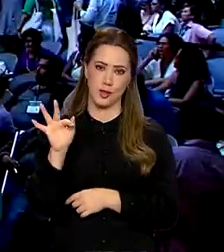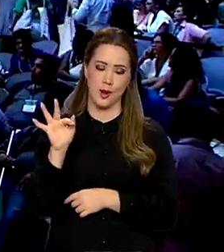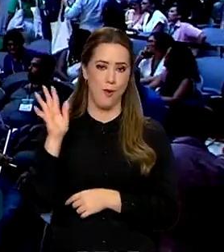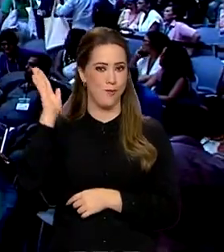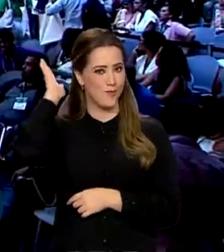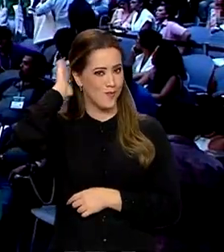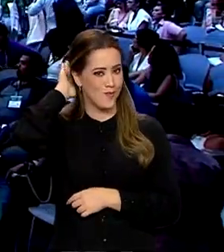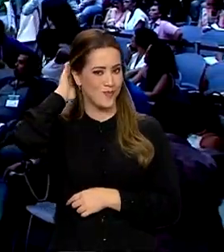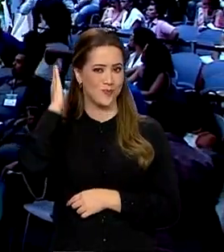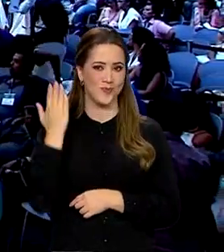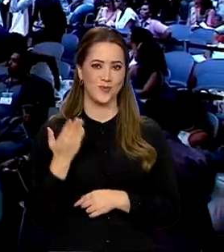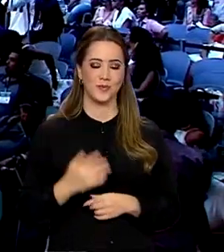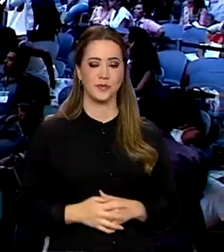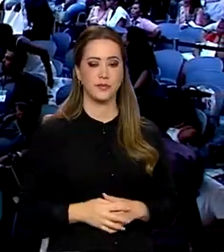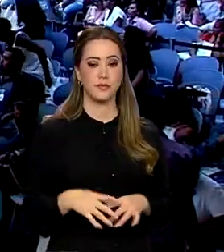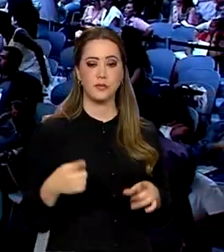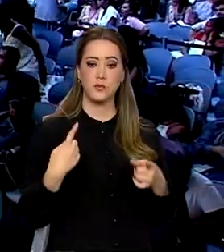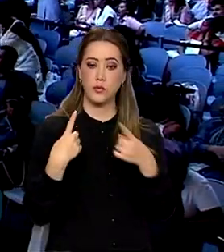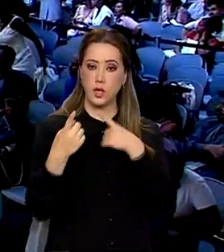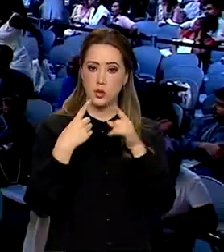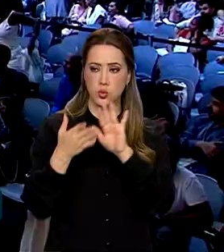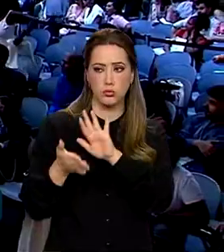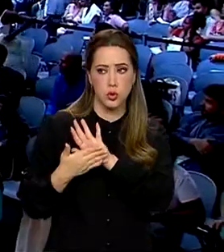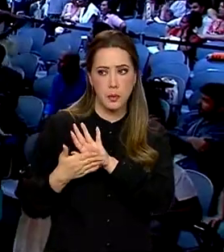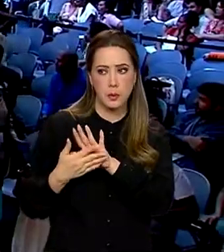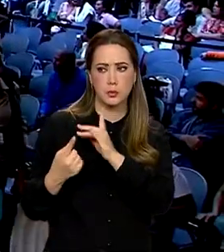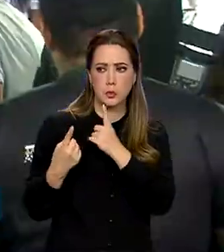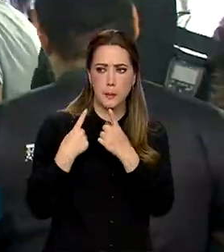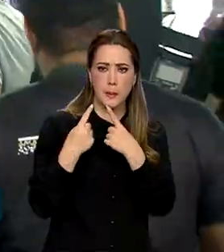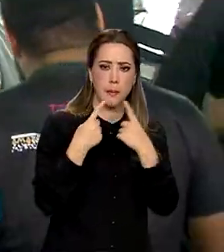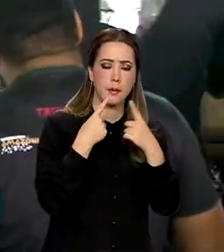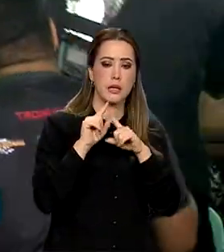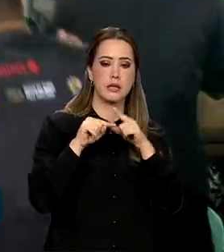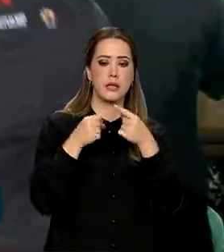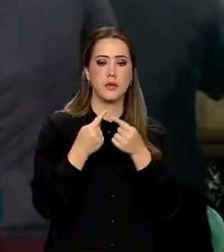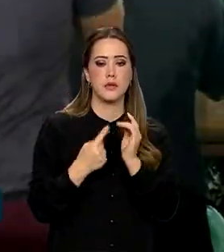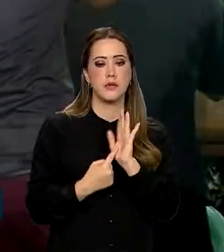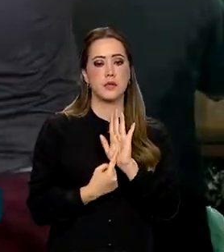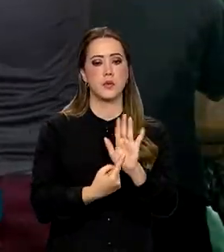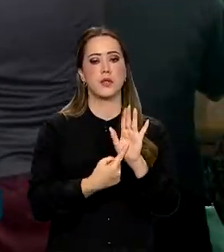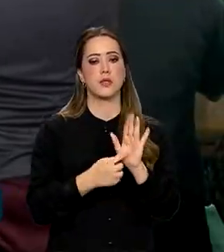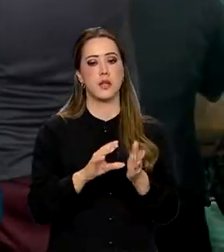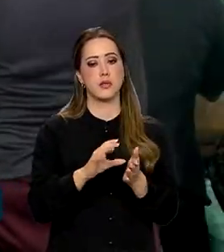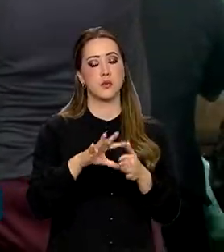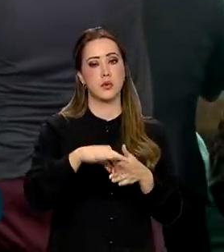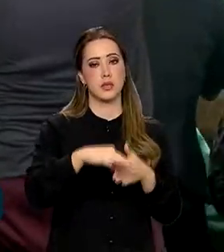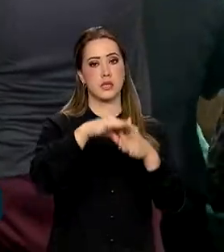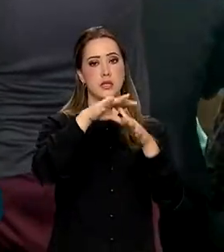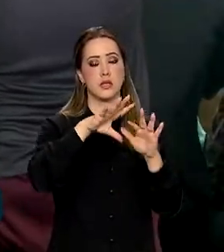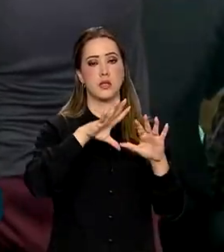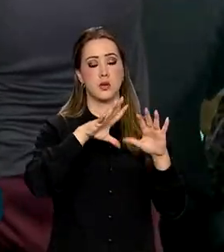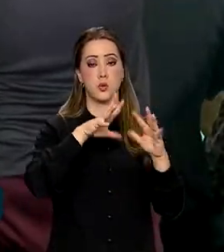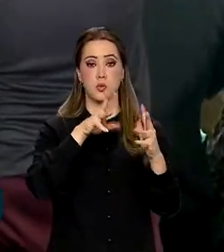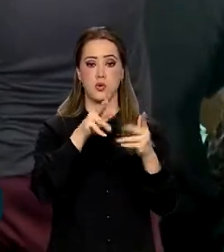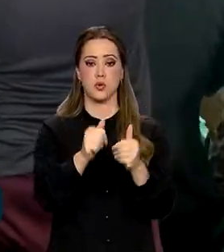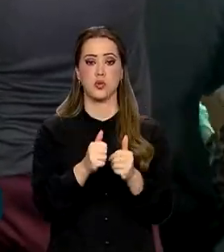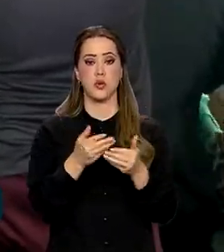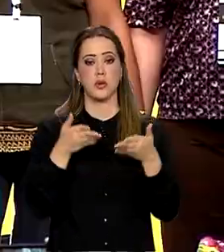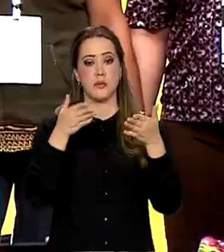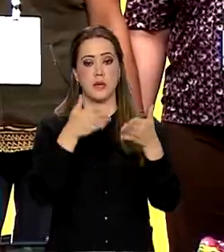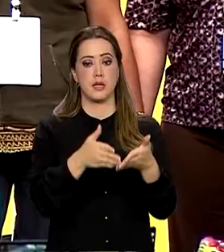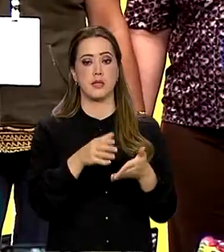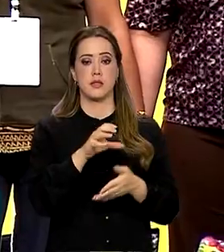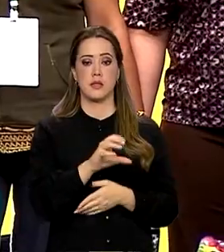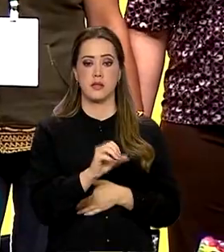As propostas debatidas nos diálogos serão levadas para os líderes mundiais que participam da cúpula da Amazônia.